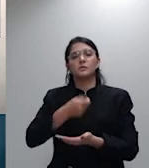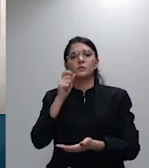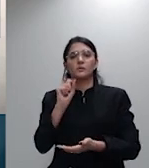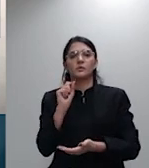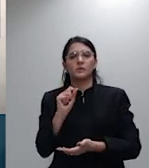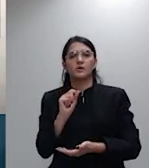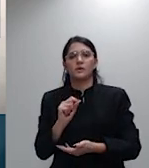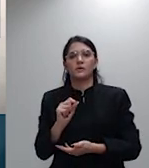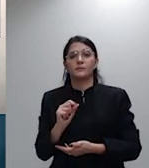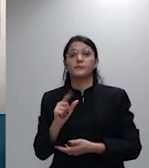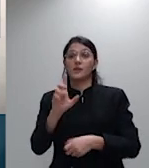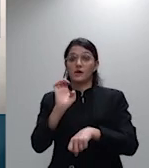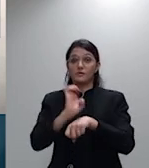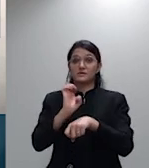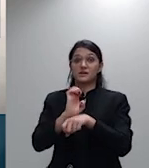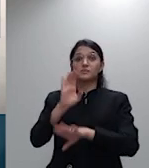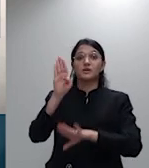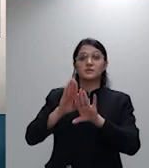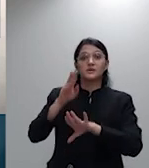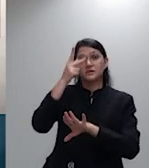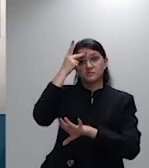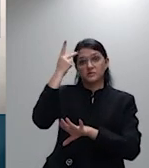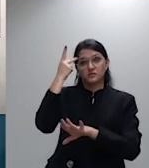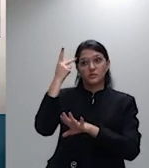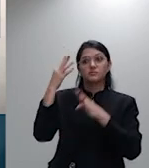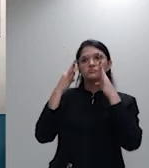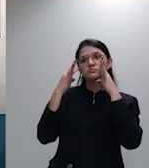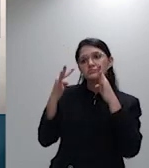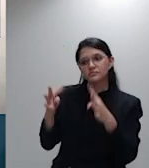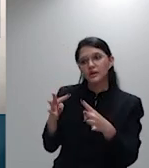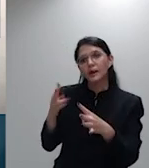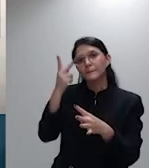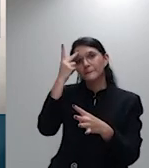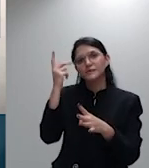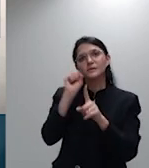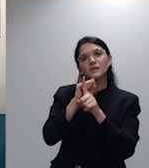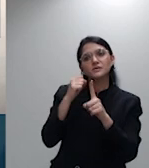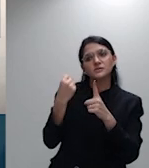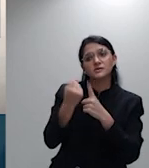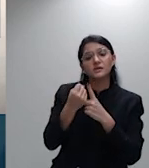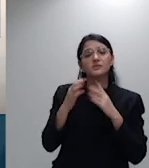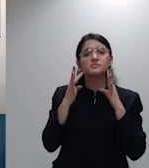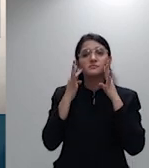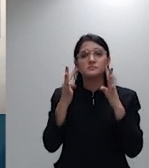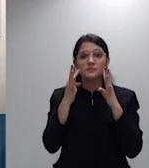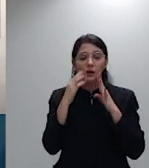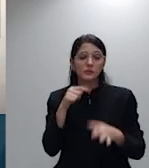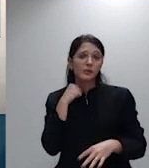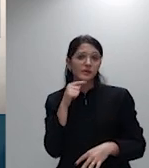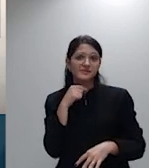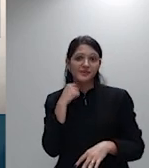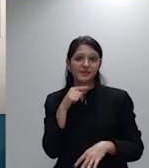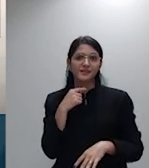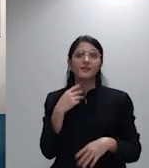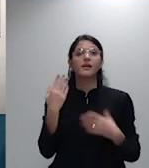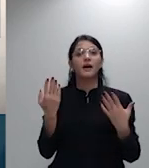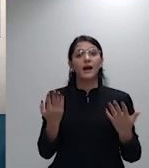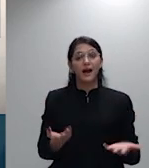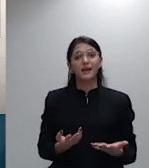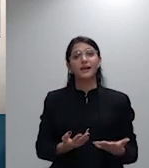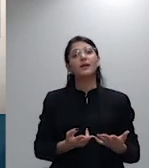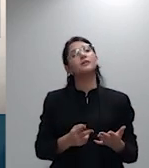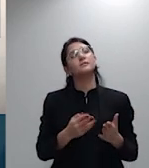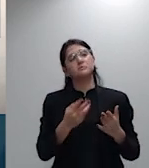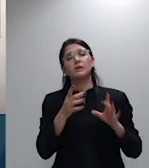aos seus concidadãos ele permite a suplementação dessa assistência às entidades à iniciativa privada